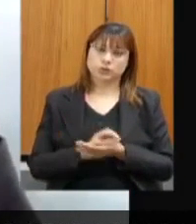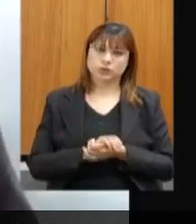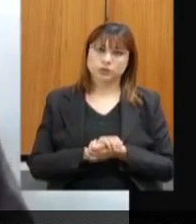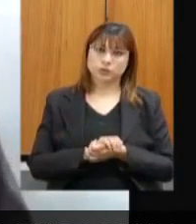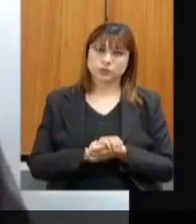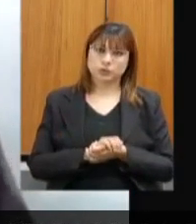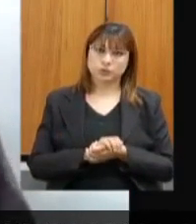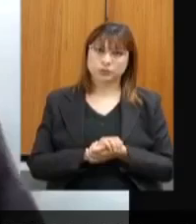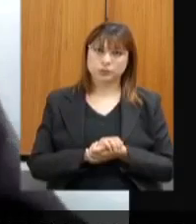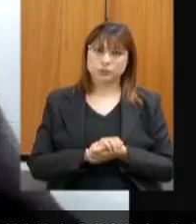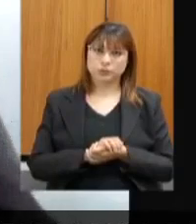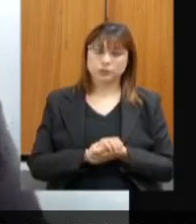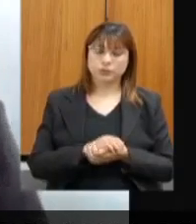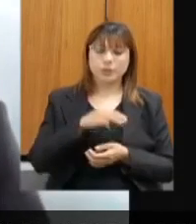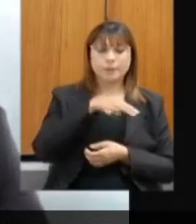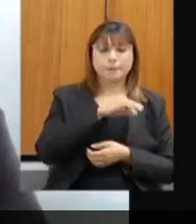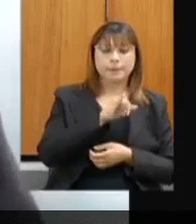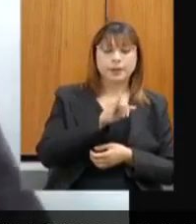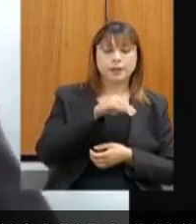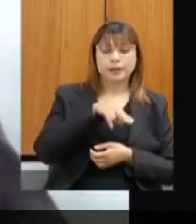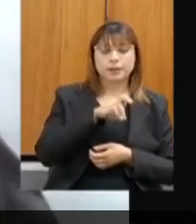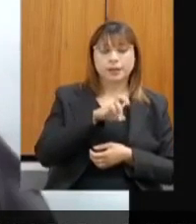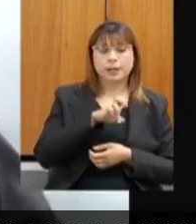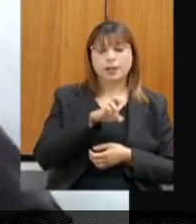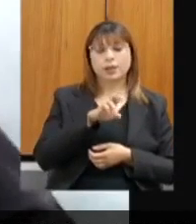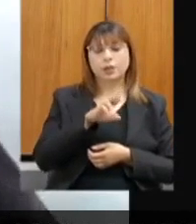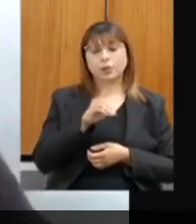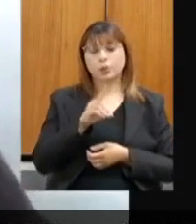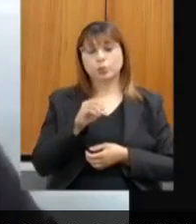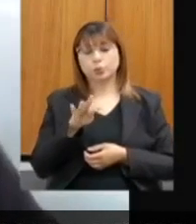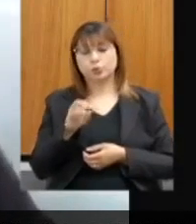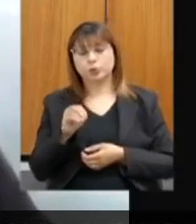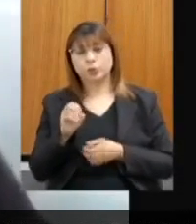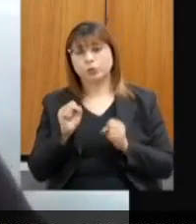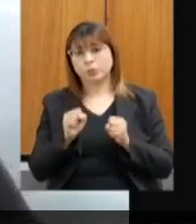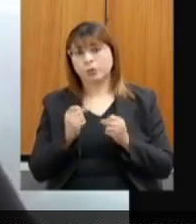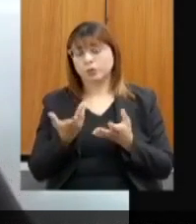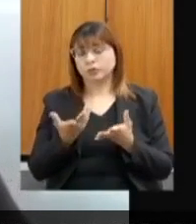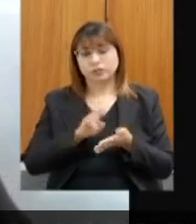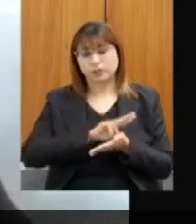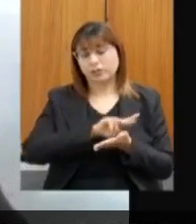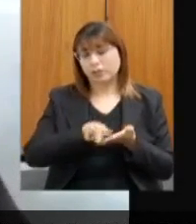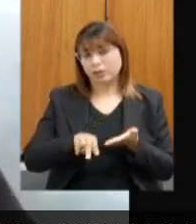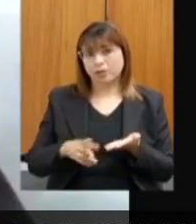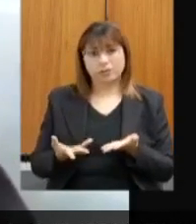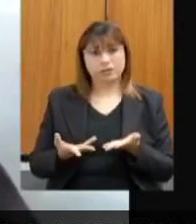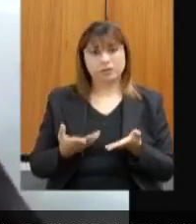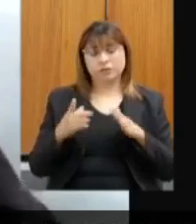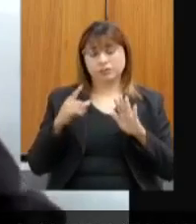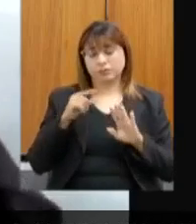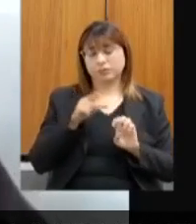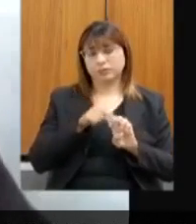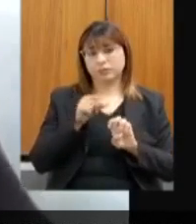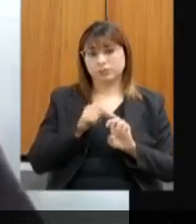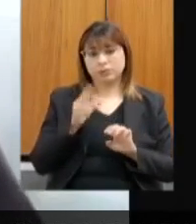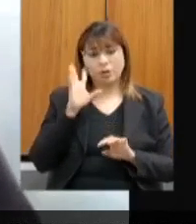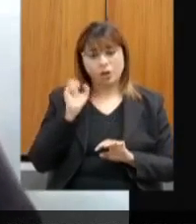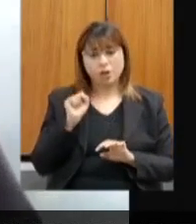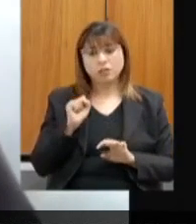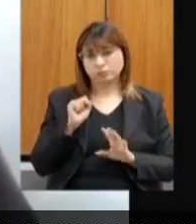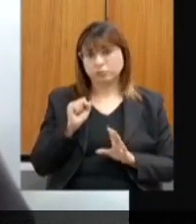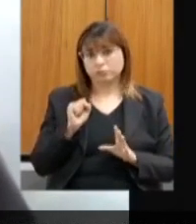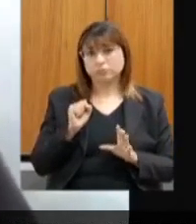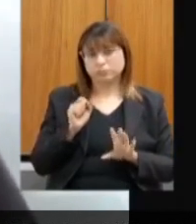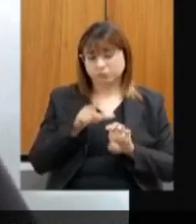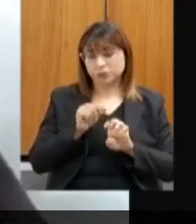O mineiro duto, ele pode servir a vários empreendimentos. Eu acredito que outros empreendimentos fugirão.